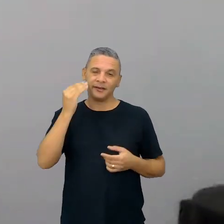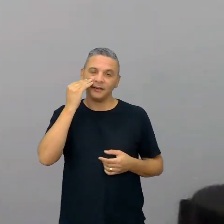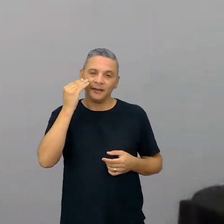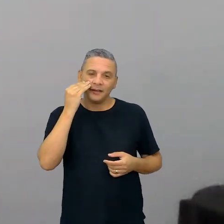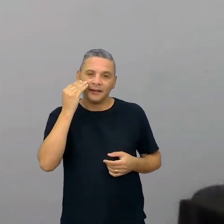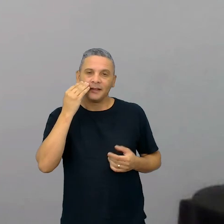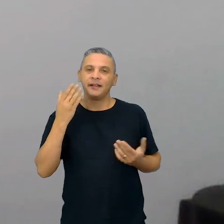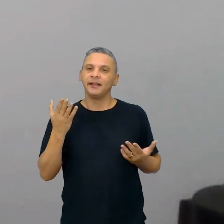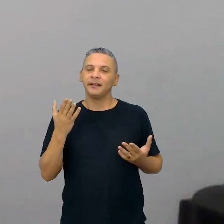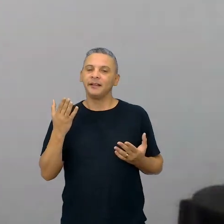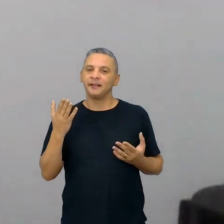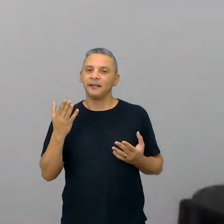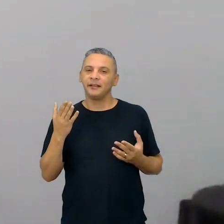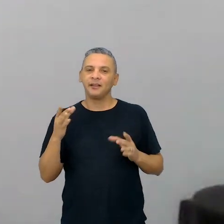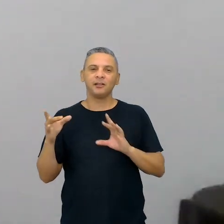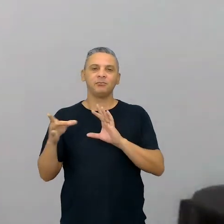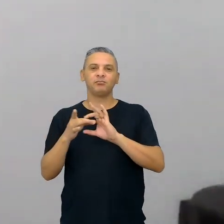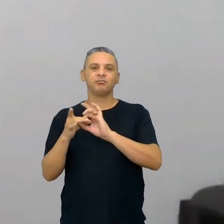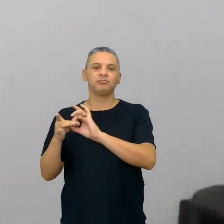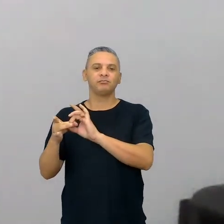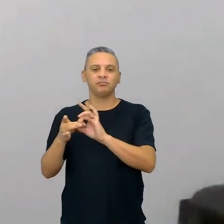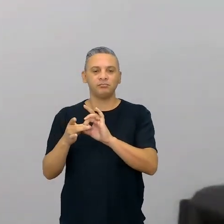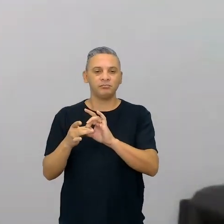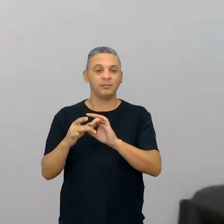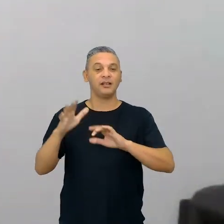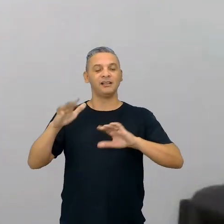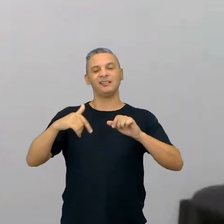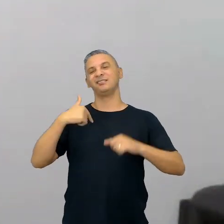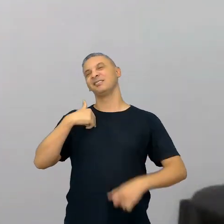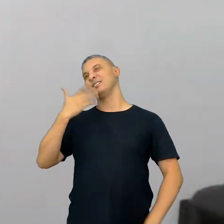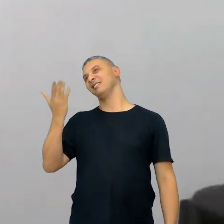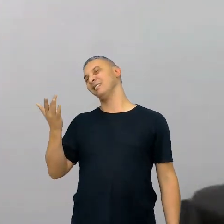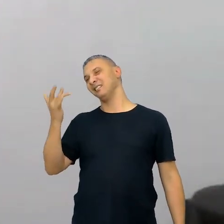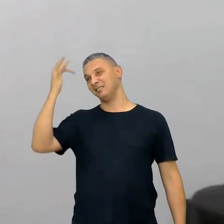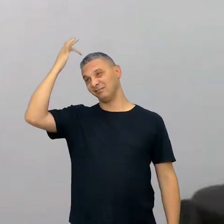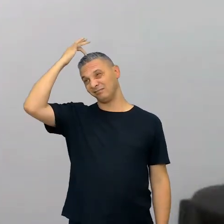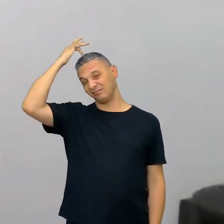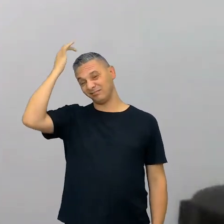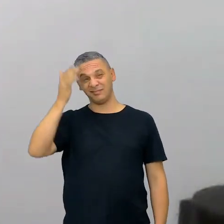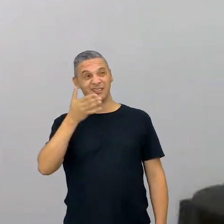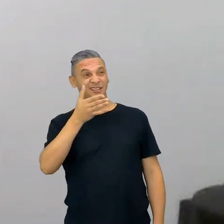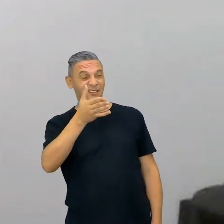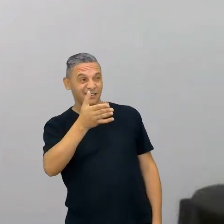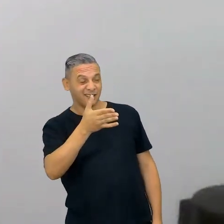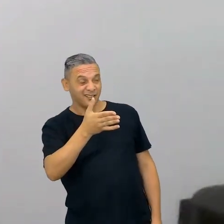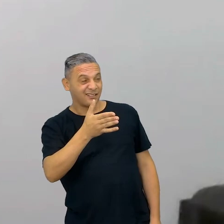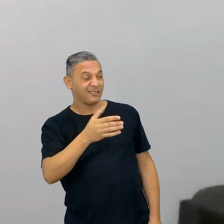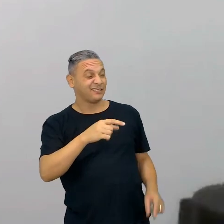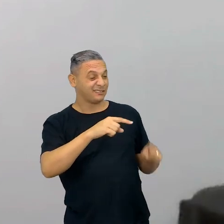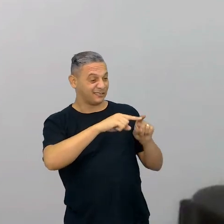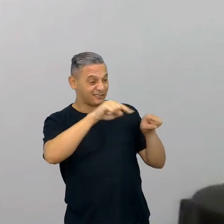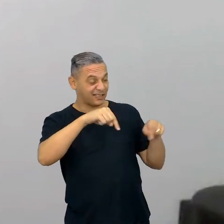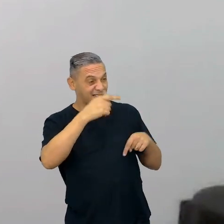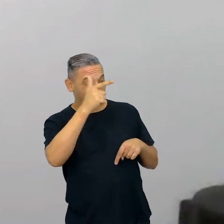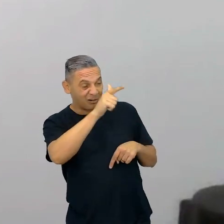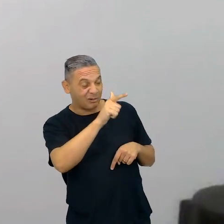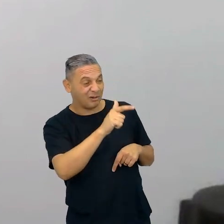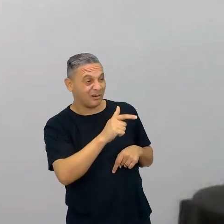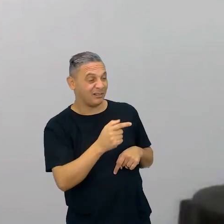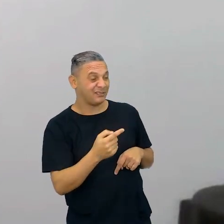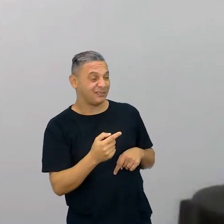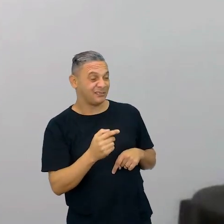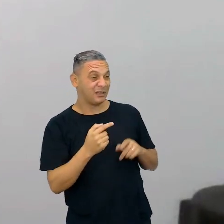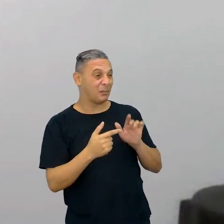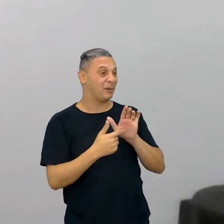trabalhar de maneira integrada, às vezes eu falo assim, nossa, mas eu vou lá na aula de fulano para fazer uma